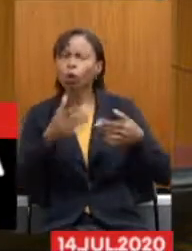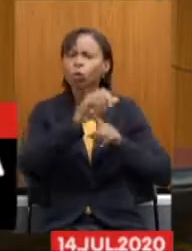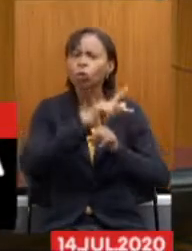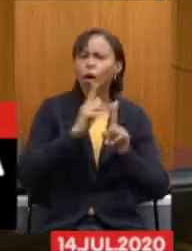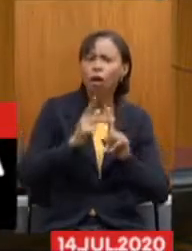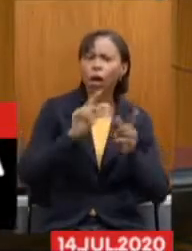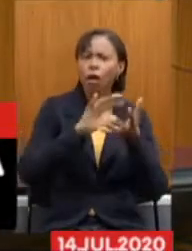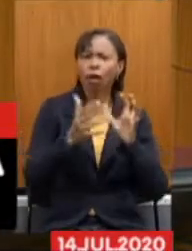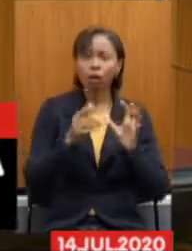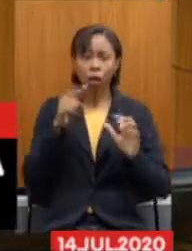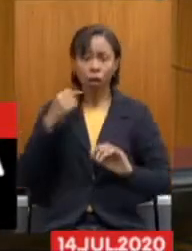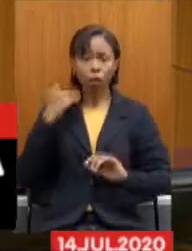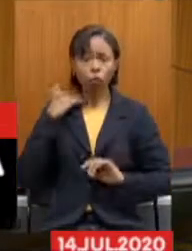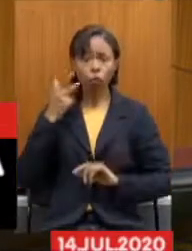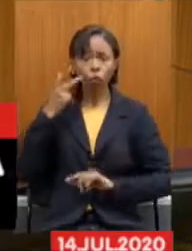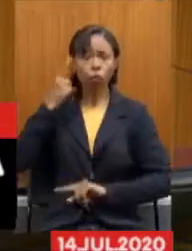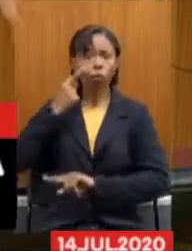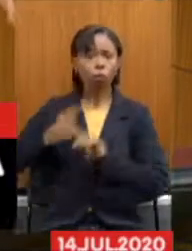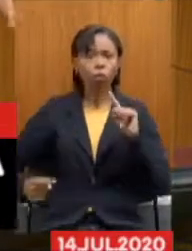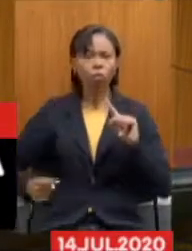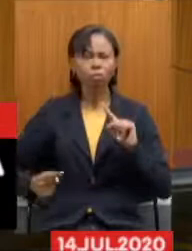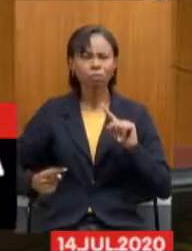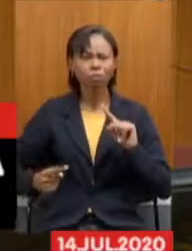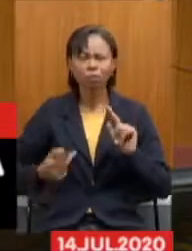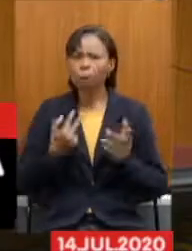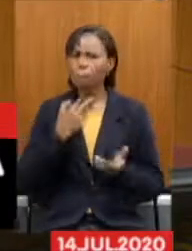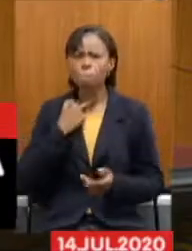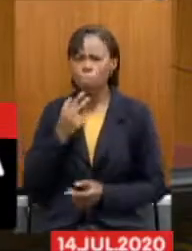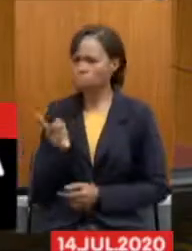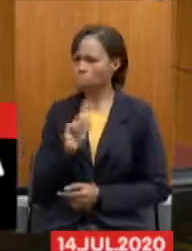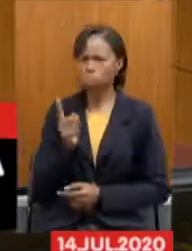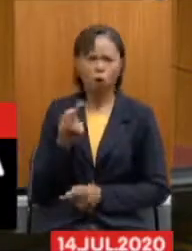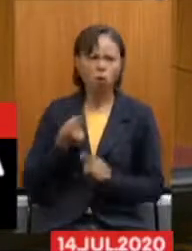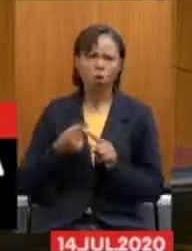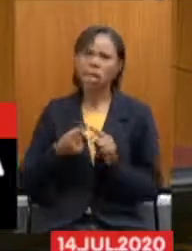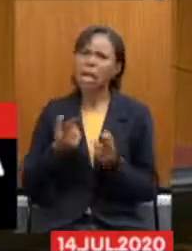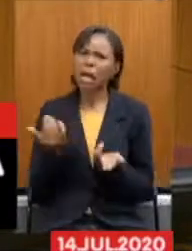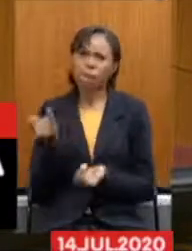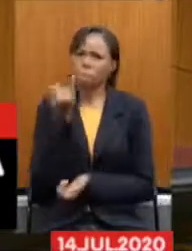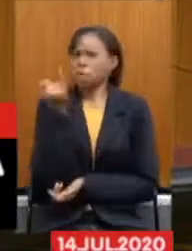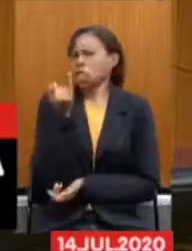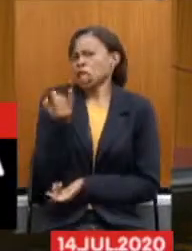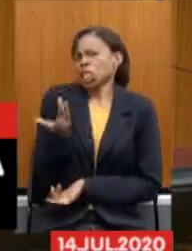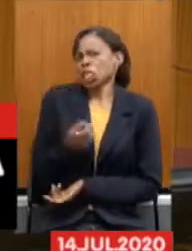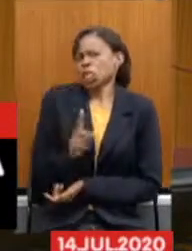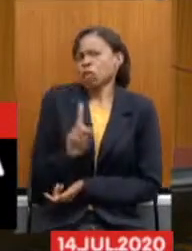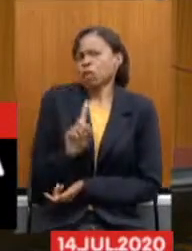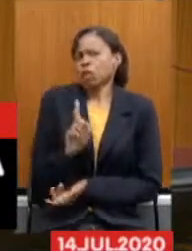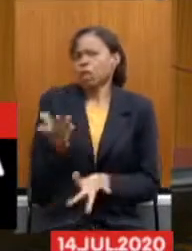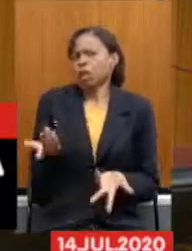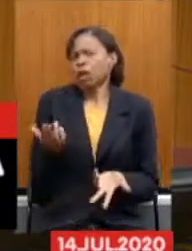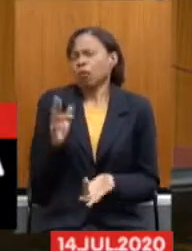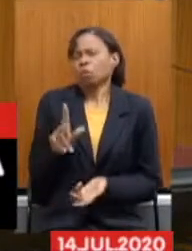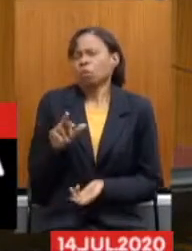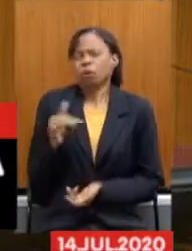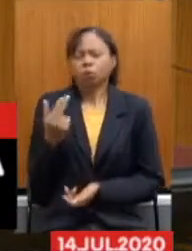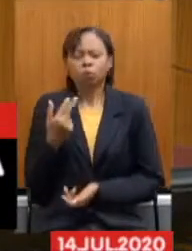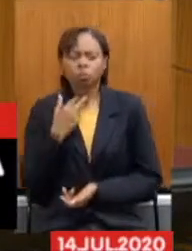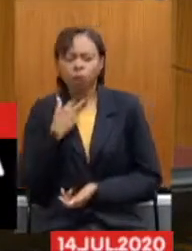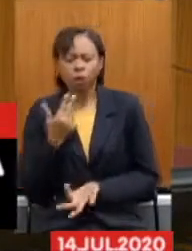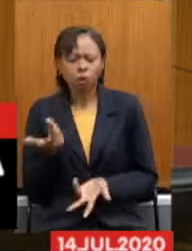reforma. Não, vocês não podem discutir porque isso é irrelevante agora, uma vez que a prioridade é a pandemia.